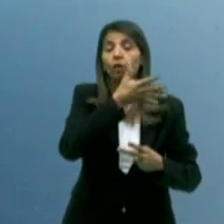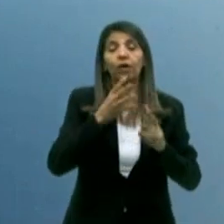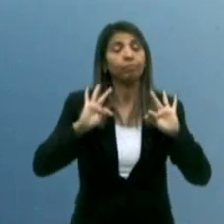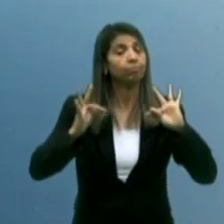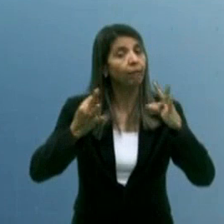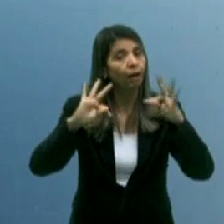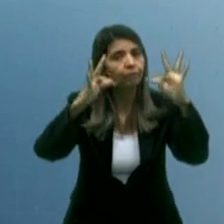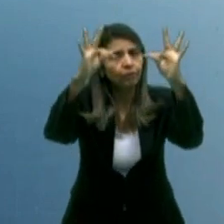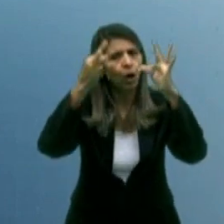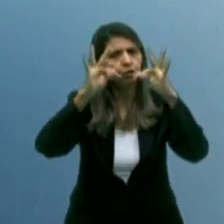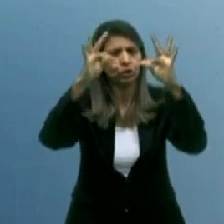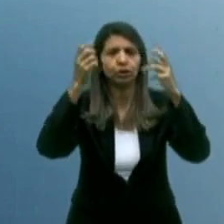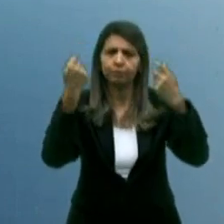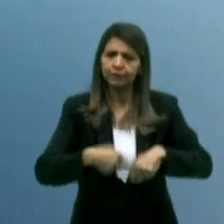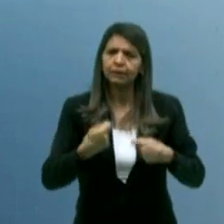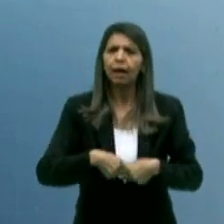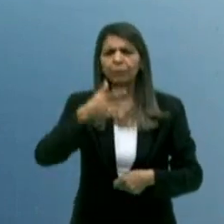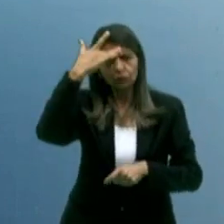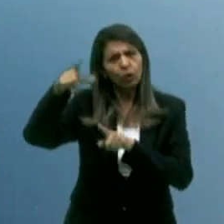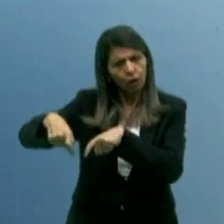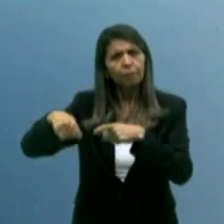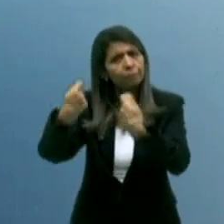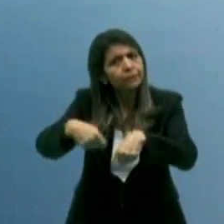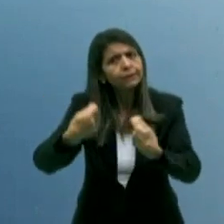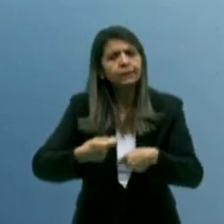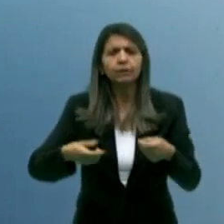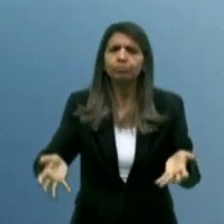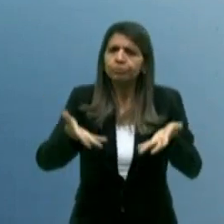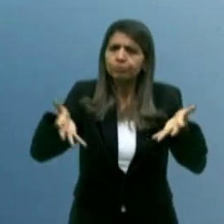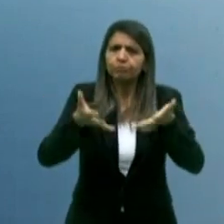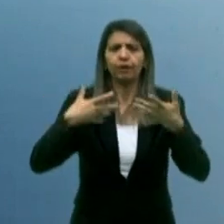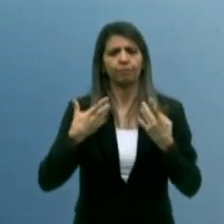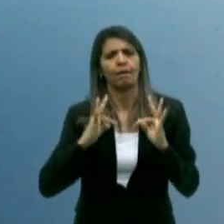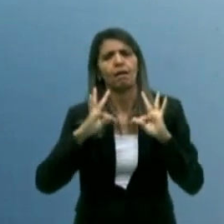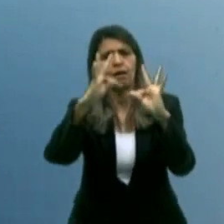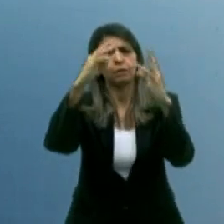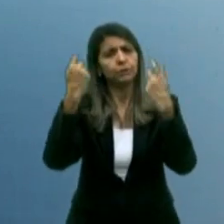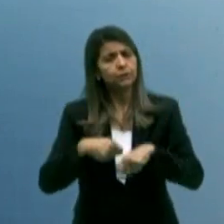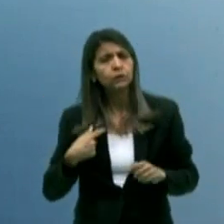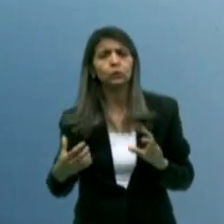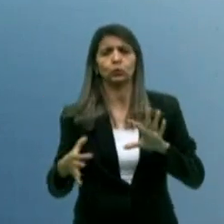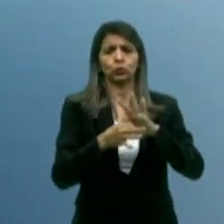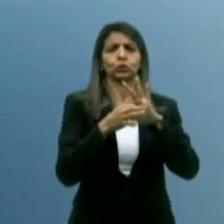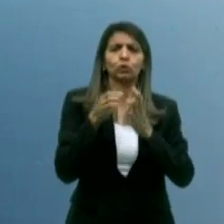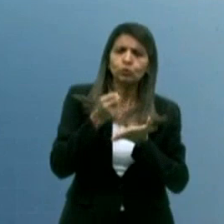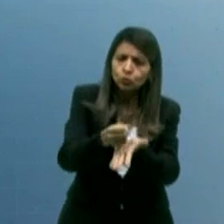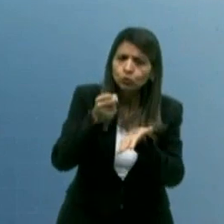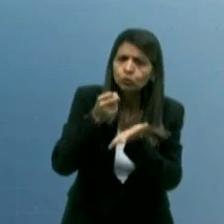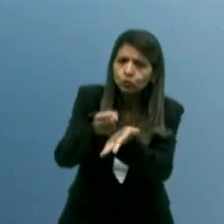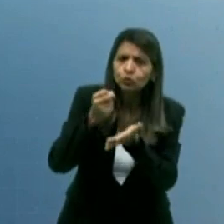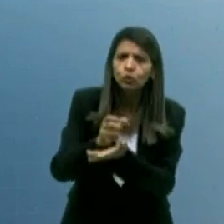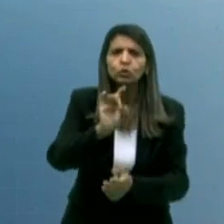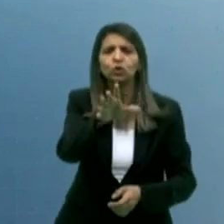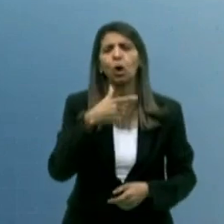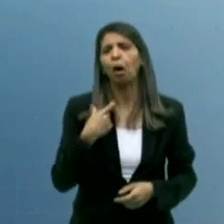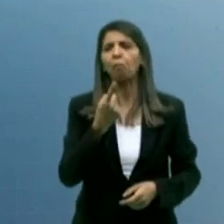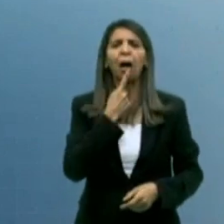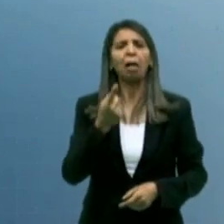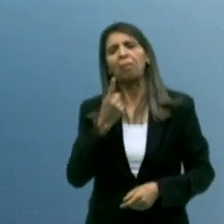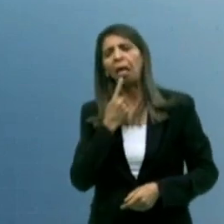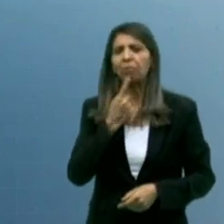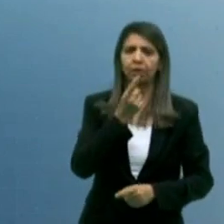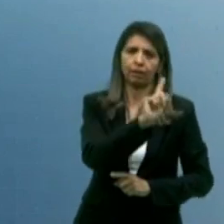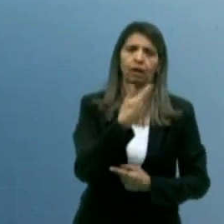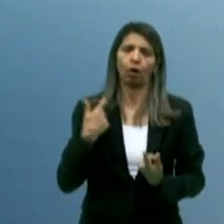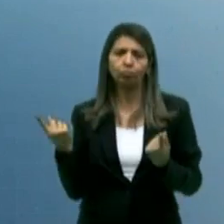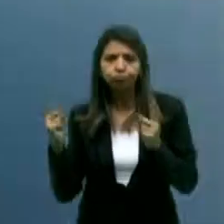falou, professora, está precisando de tecnologia para melhorar a agricultura familiar. E nós vamos estar perto deles. A gente não vai estar só do gogó para fora. A gente